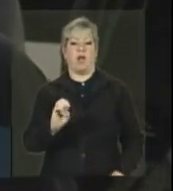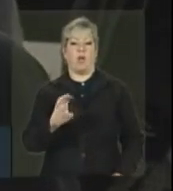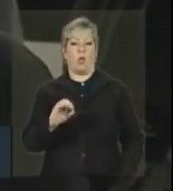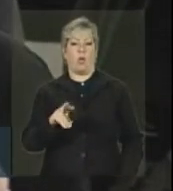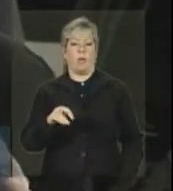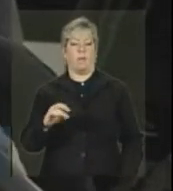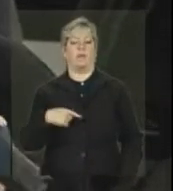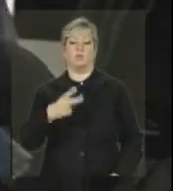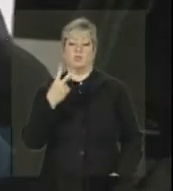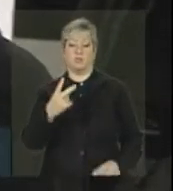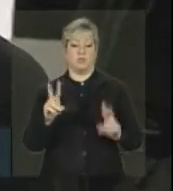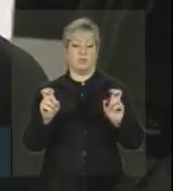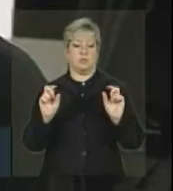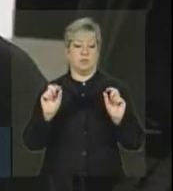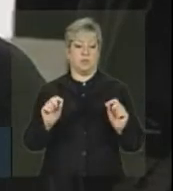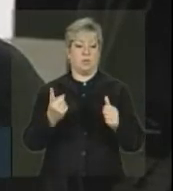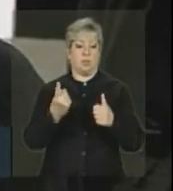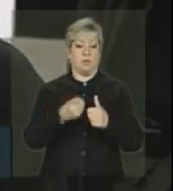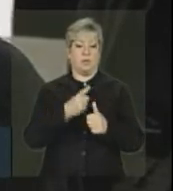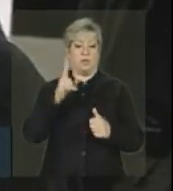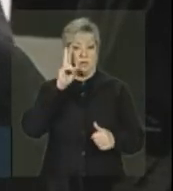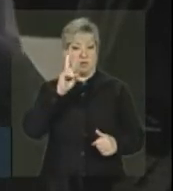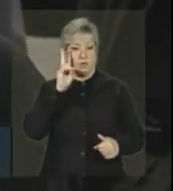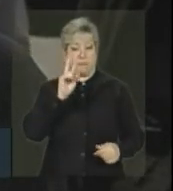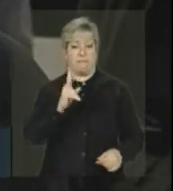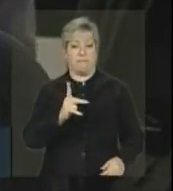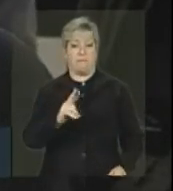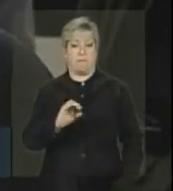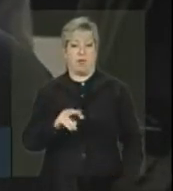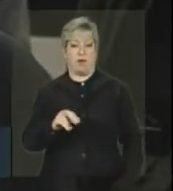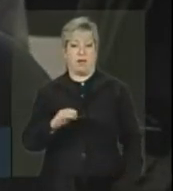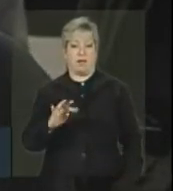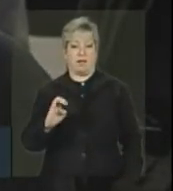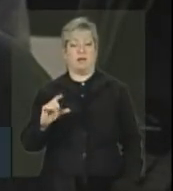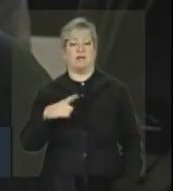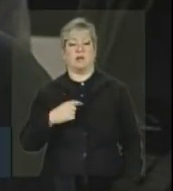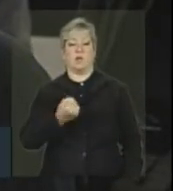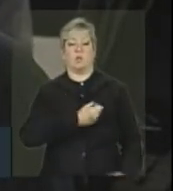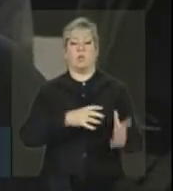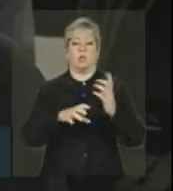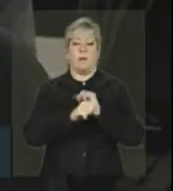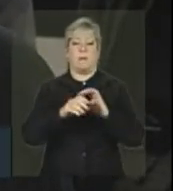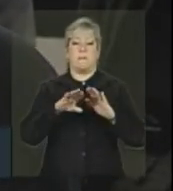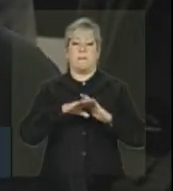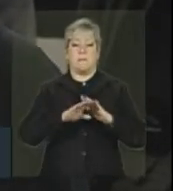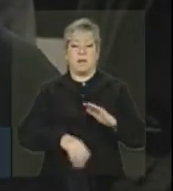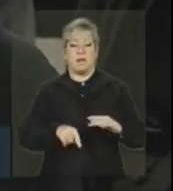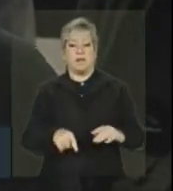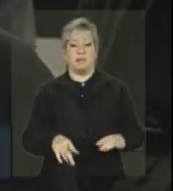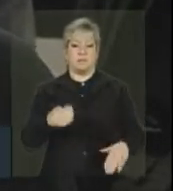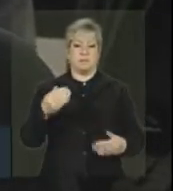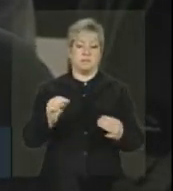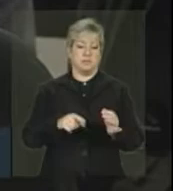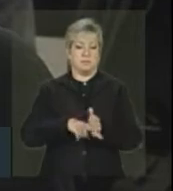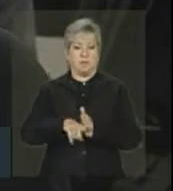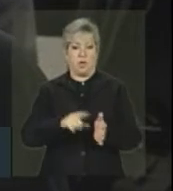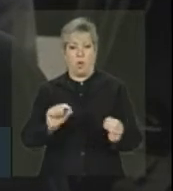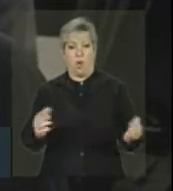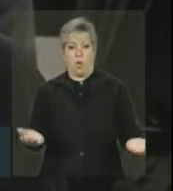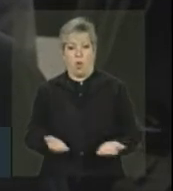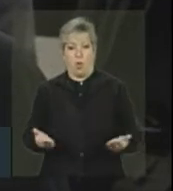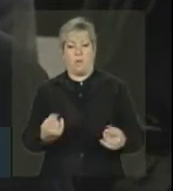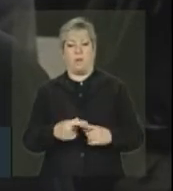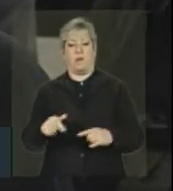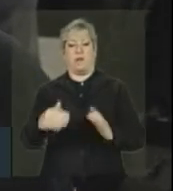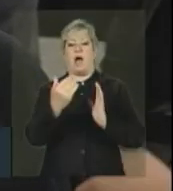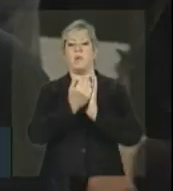com duas questões. Uma em relação ao Pronatec, que parece que tem um dos números mais baixos desse balanço de hoje, até porque o programa foi lançado também com